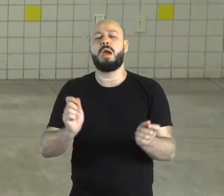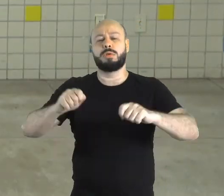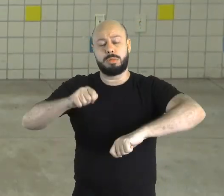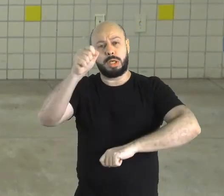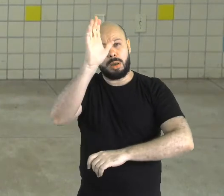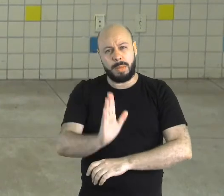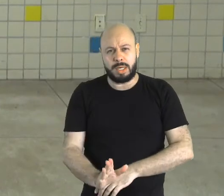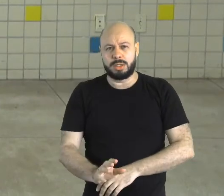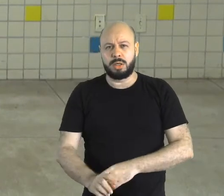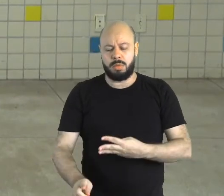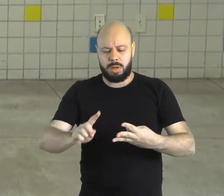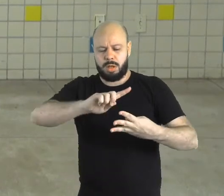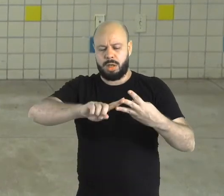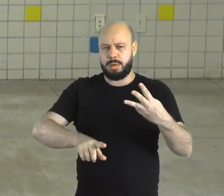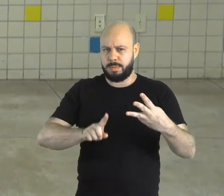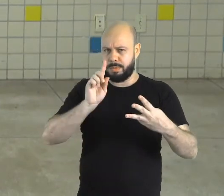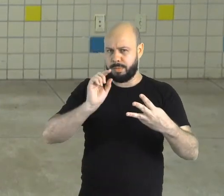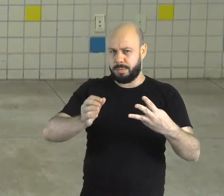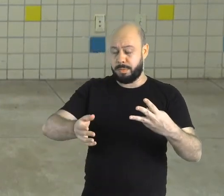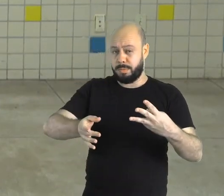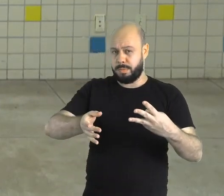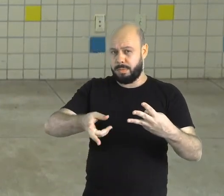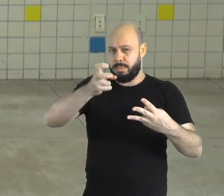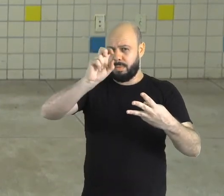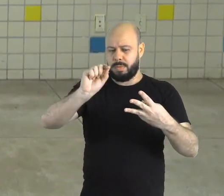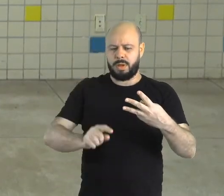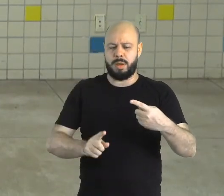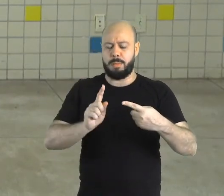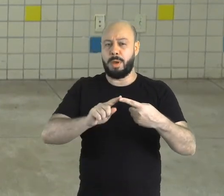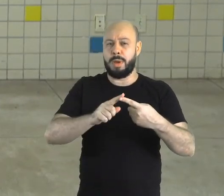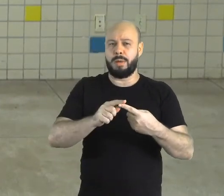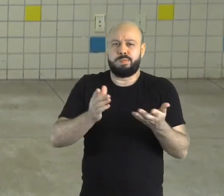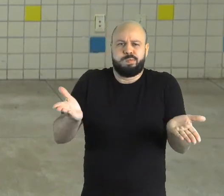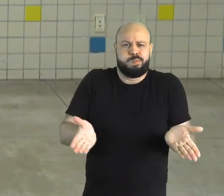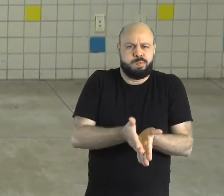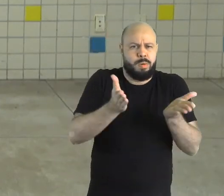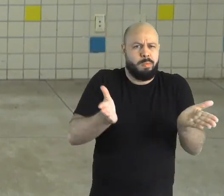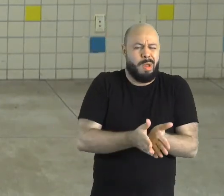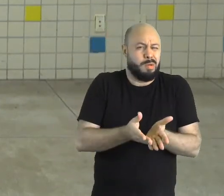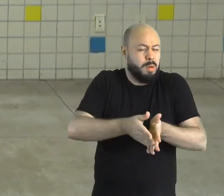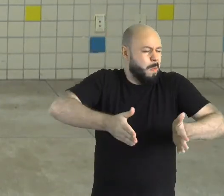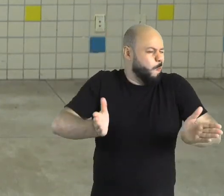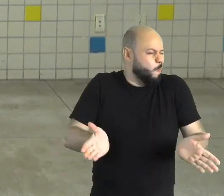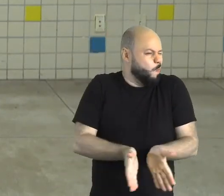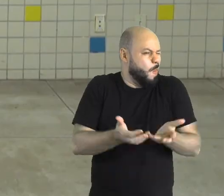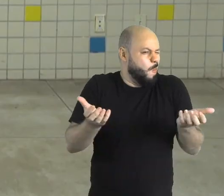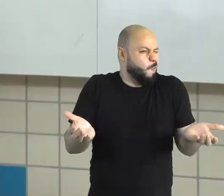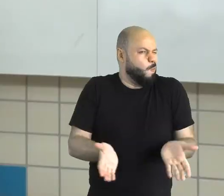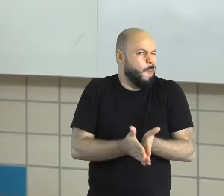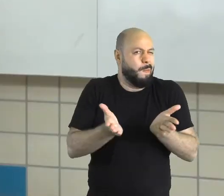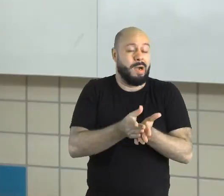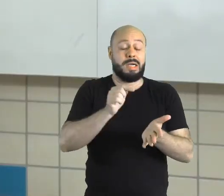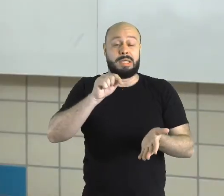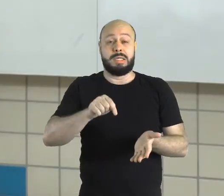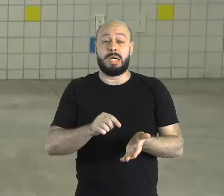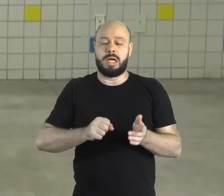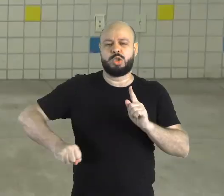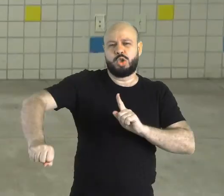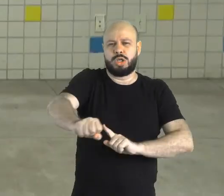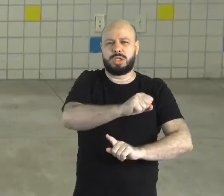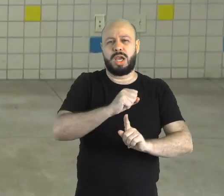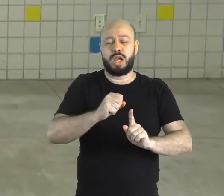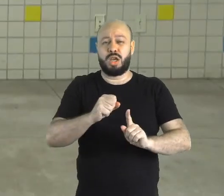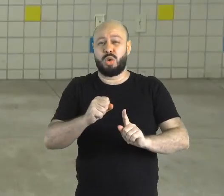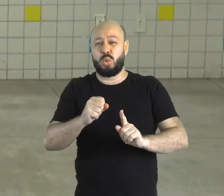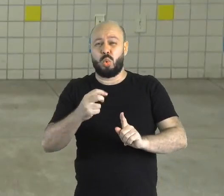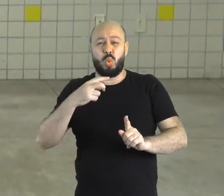devido três pilares. O primeiro vai ser a pobreza e a miséria. Ou seja, a sociedade não tem condição de se